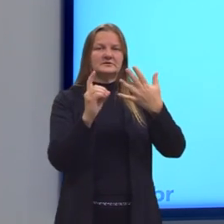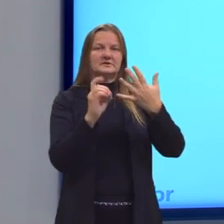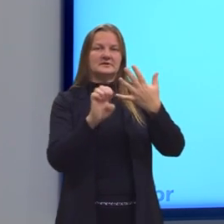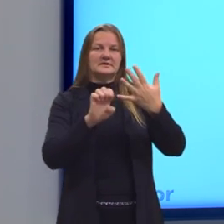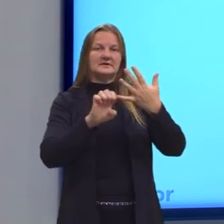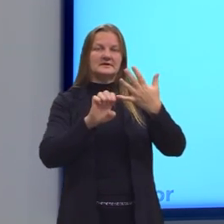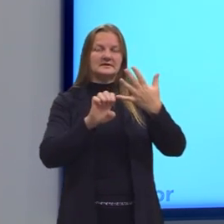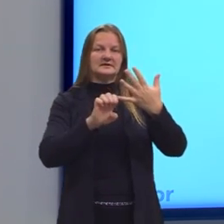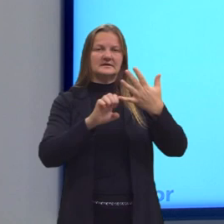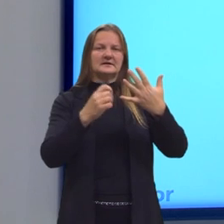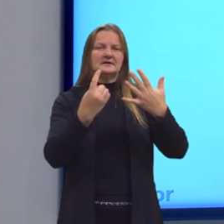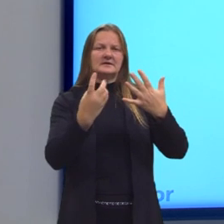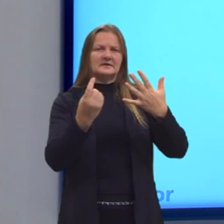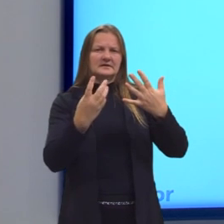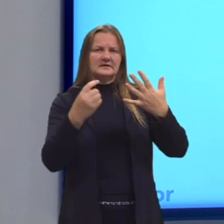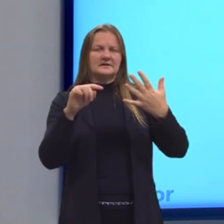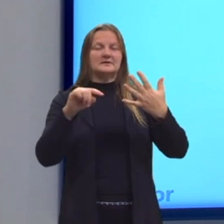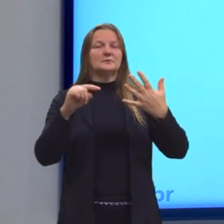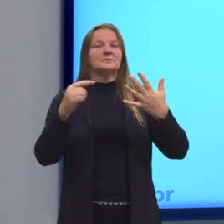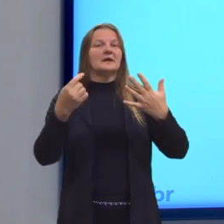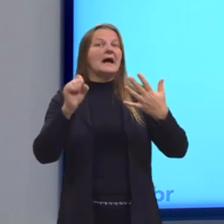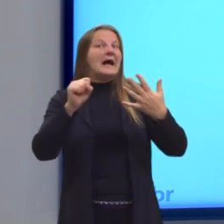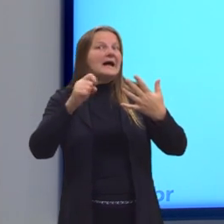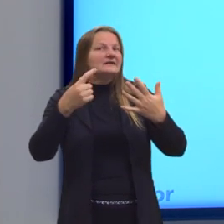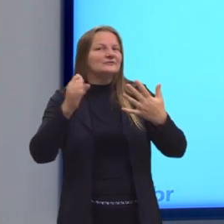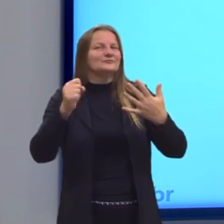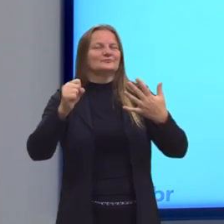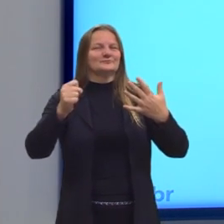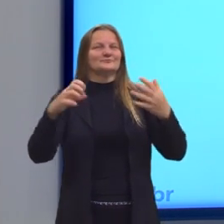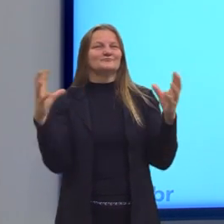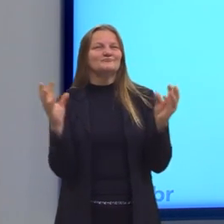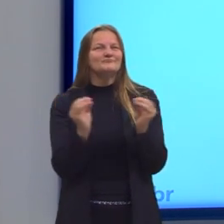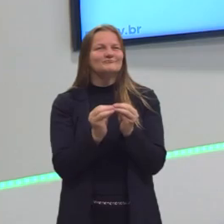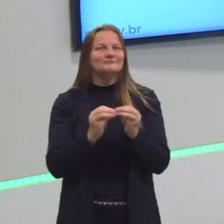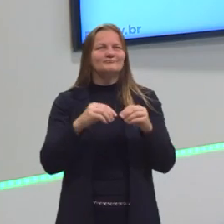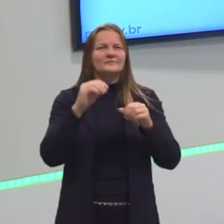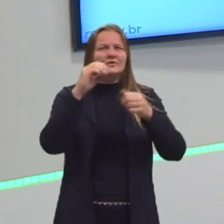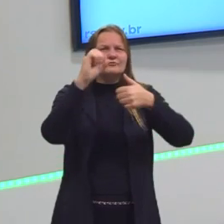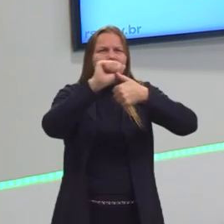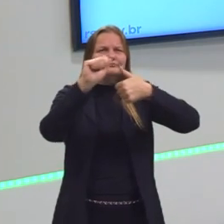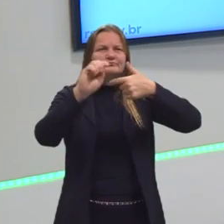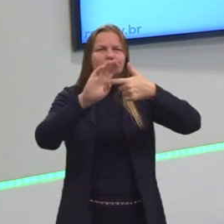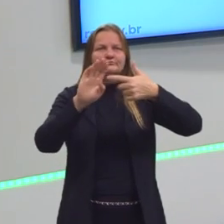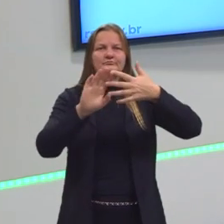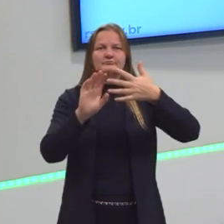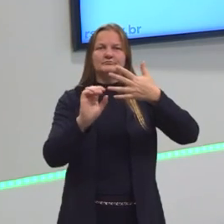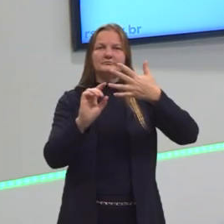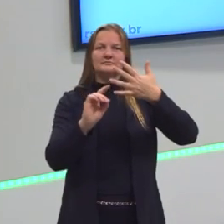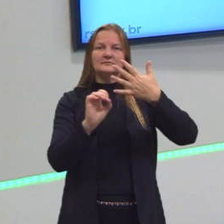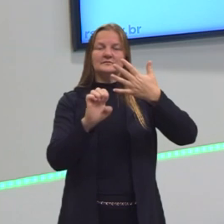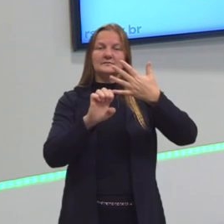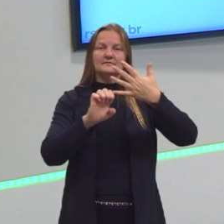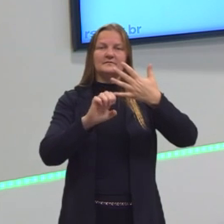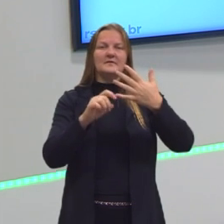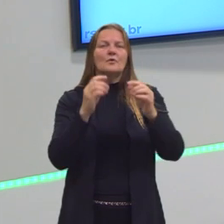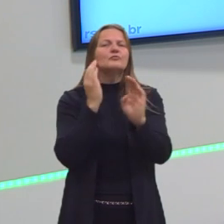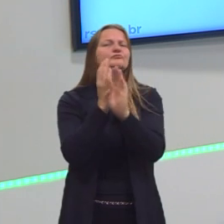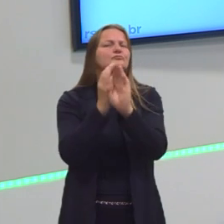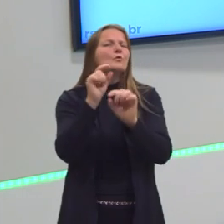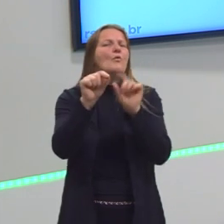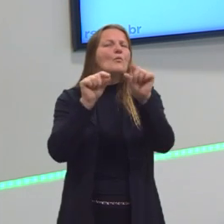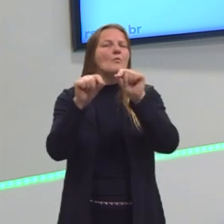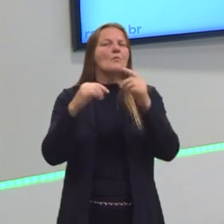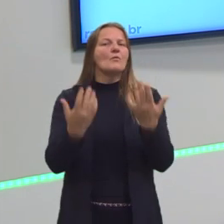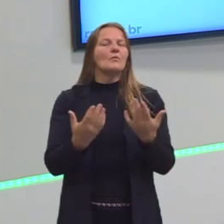letra E, 13 Φ mais 8. Essas são então as alternativas para nós marcarmos.